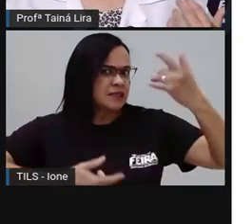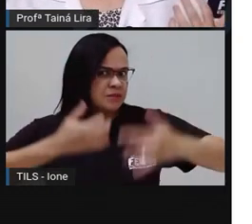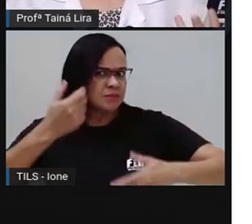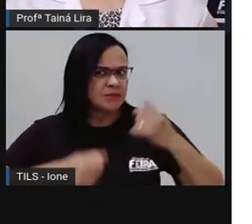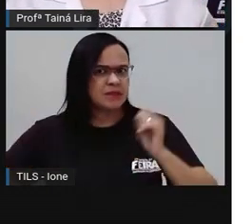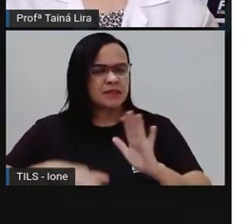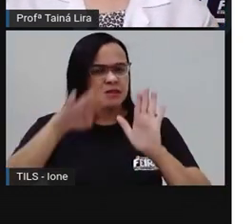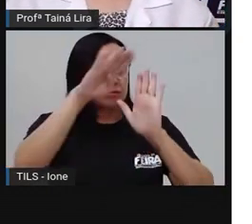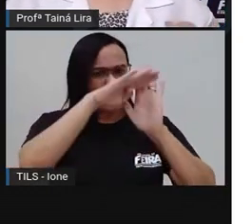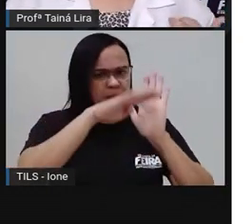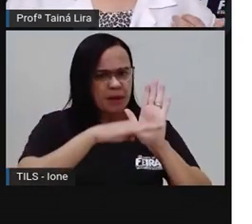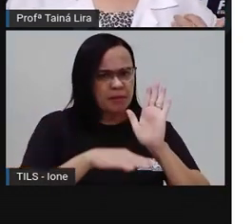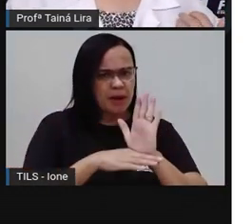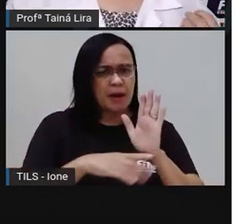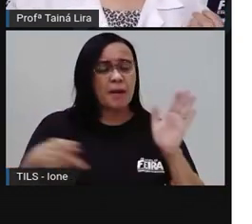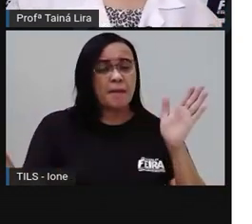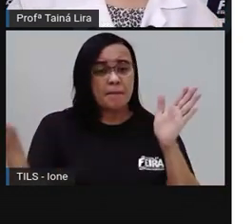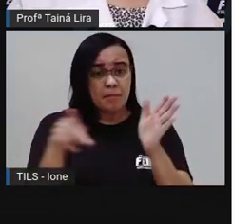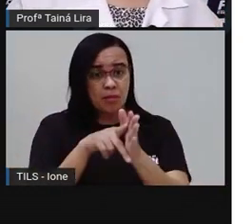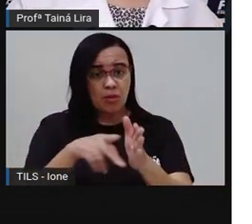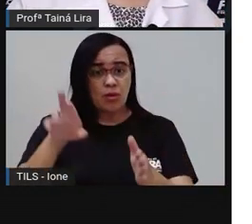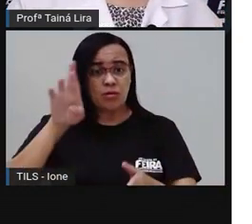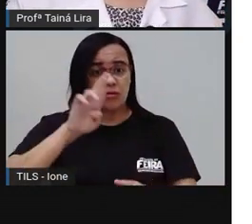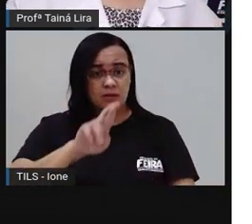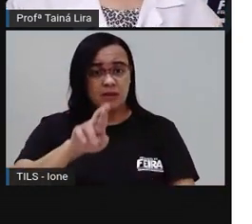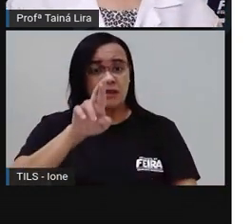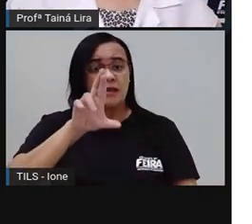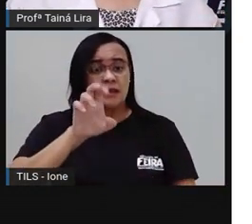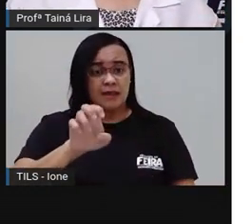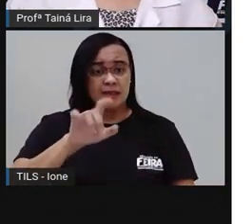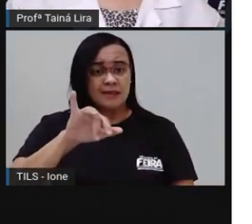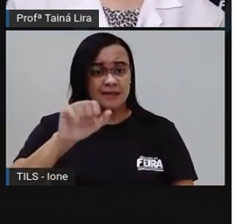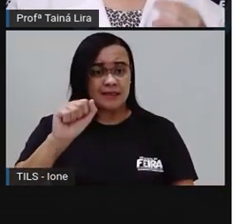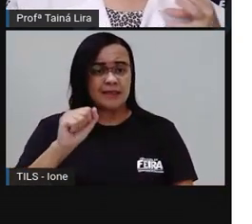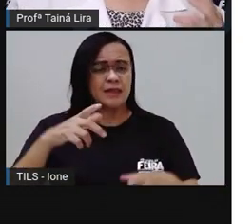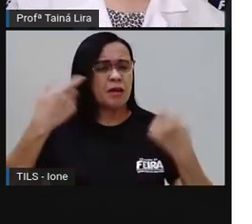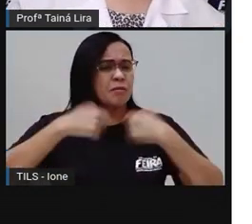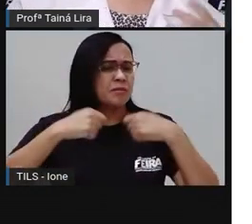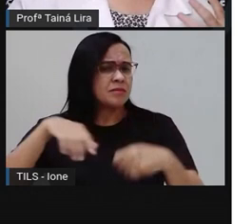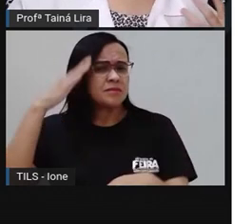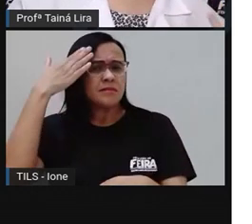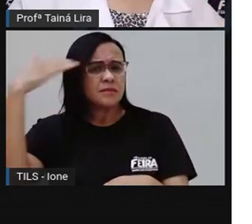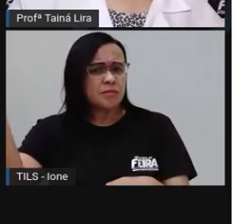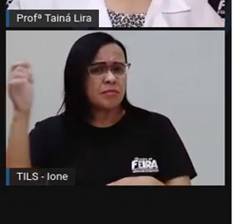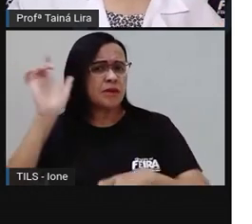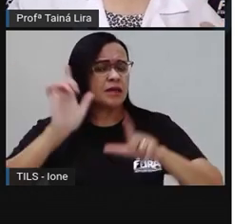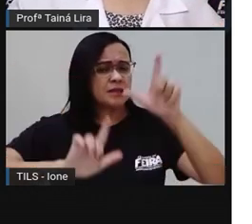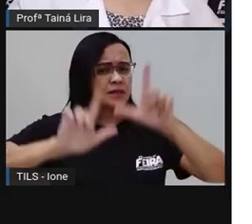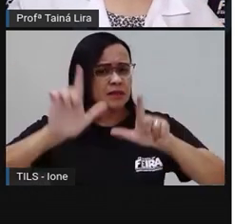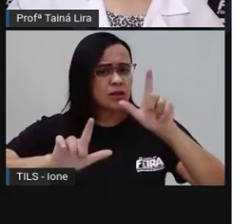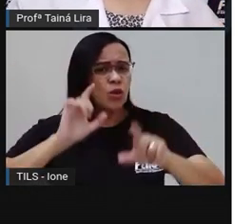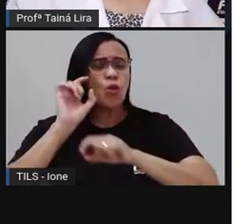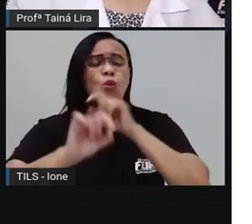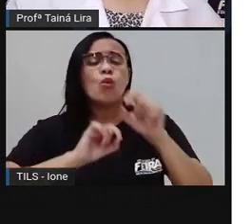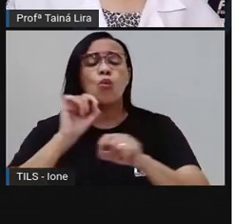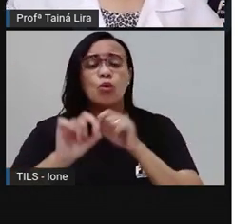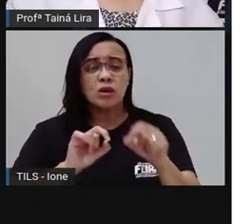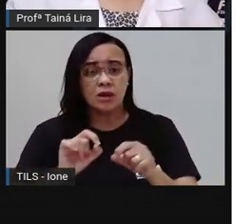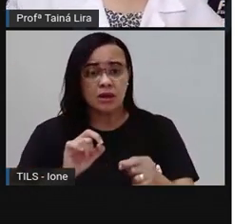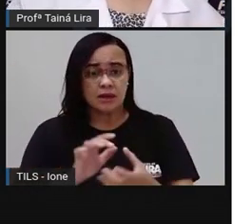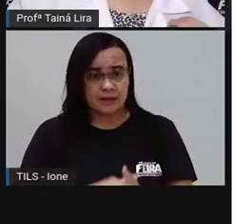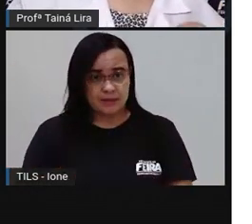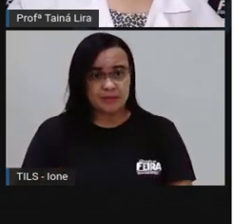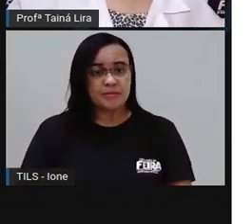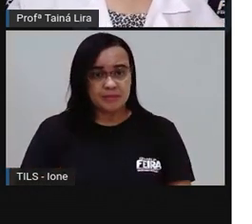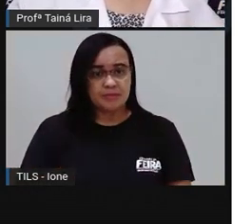culinário, o que é eu tenho que saber, tá? Sobre programas de culinária, tá bom? Bom,